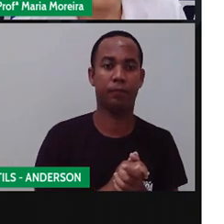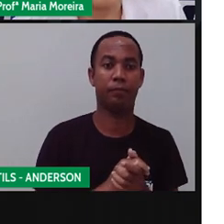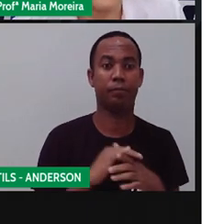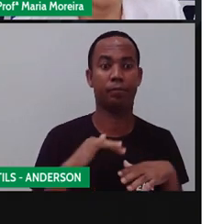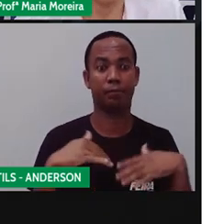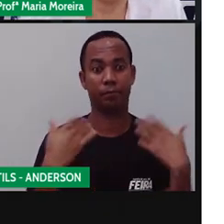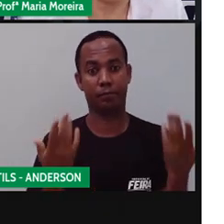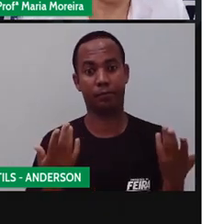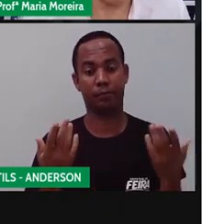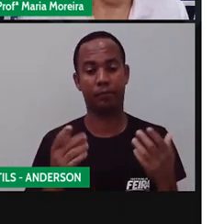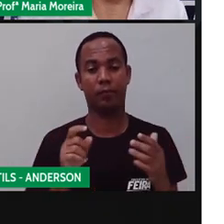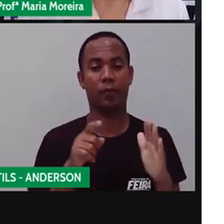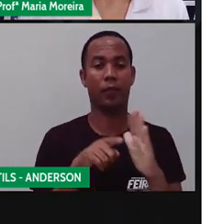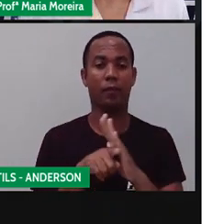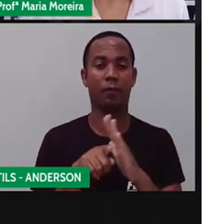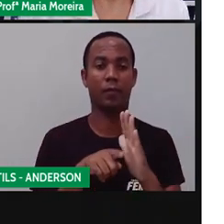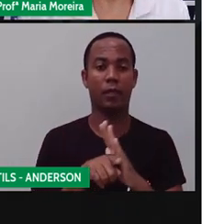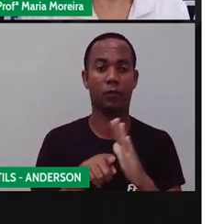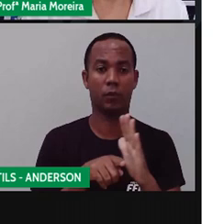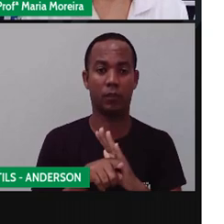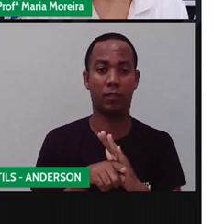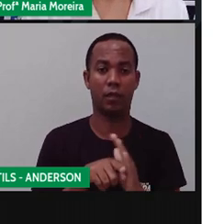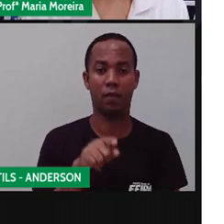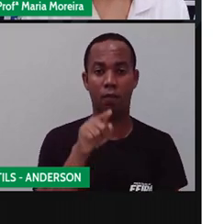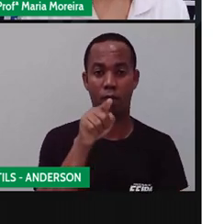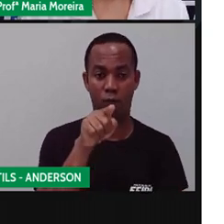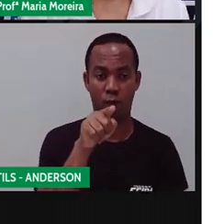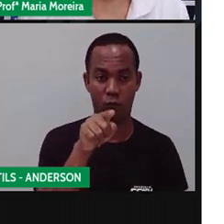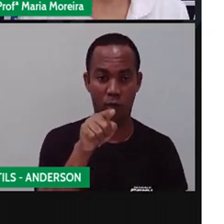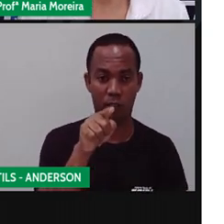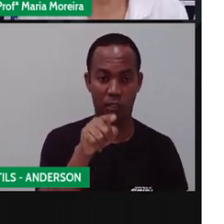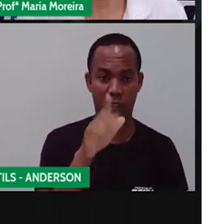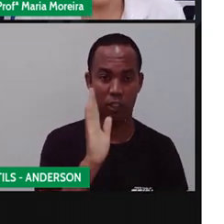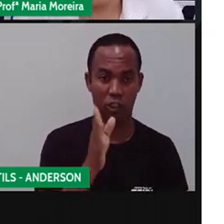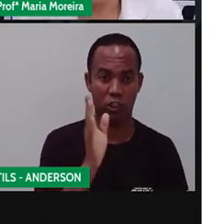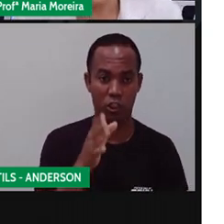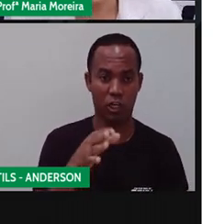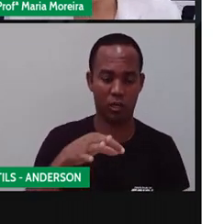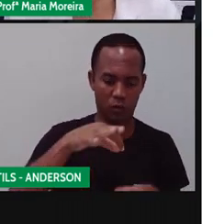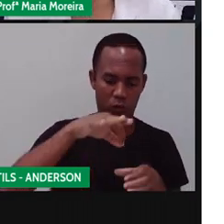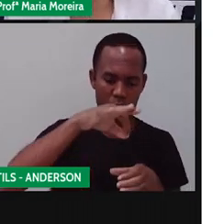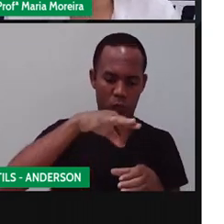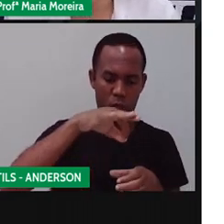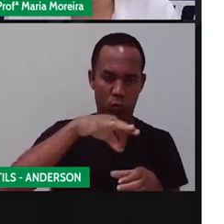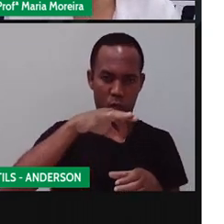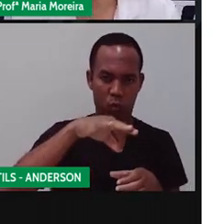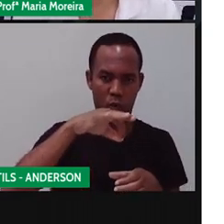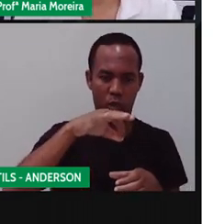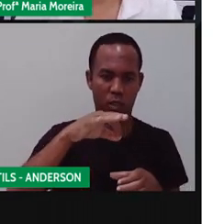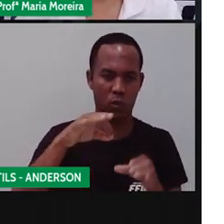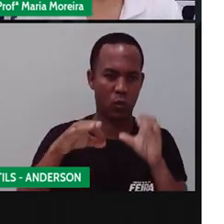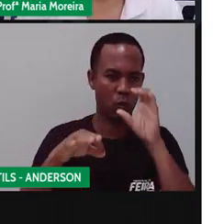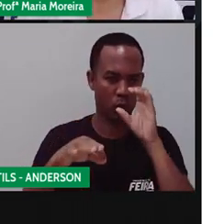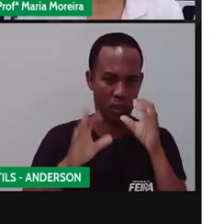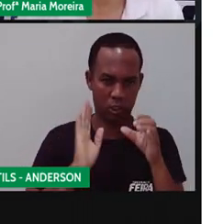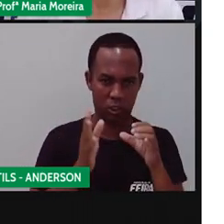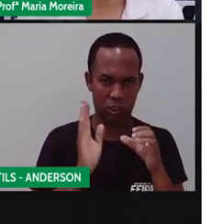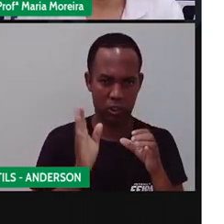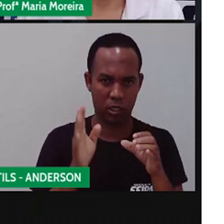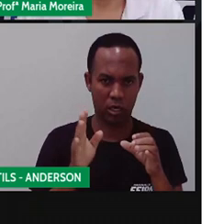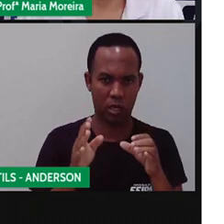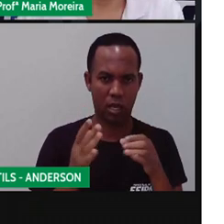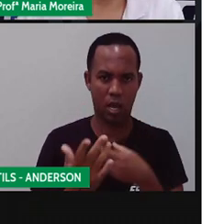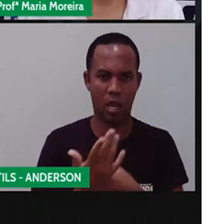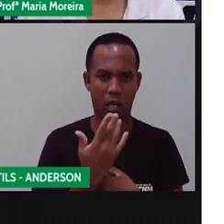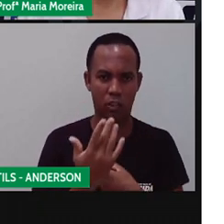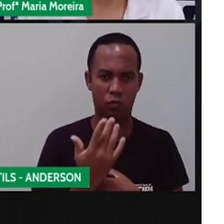Bom, perguntinha. Você já tomou chá para aliviar ou tratar alguma disfunção